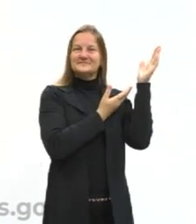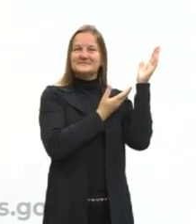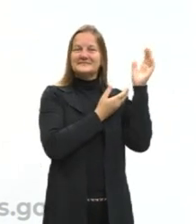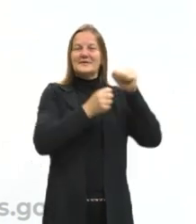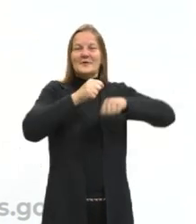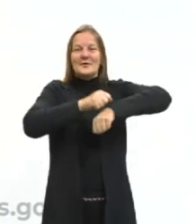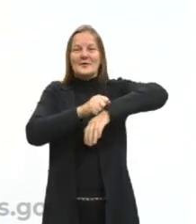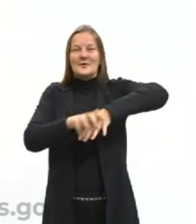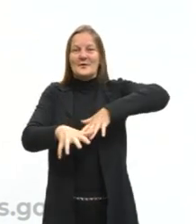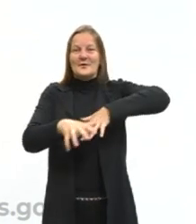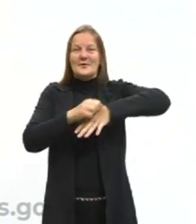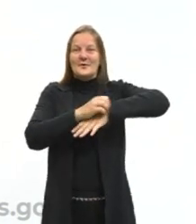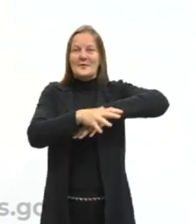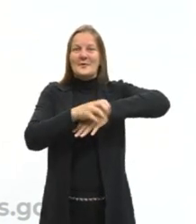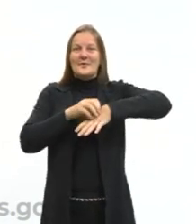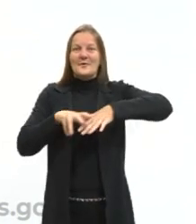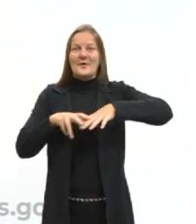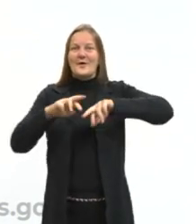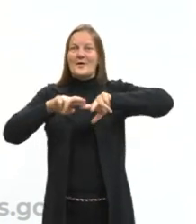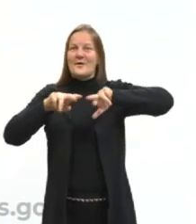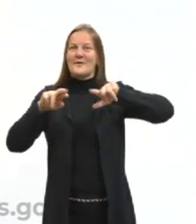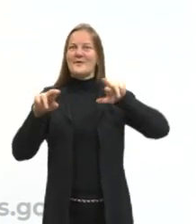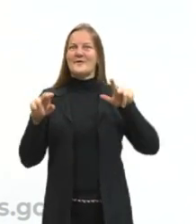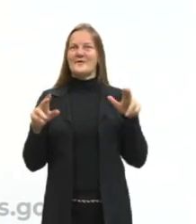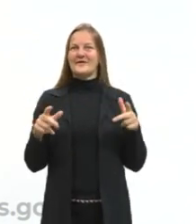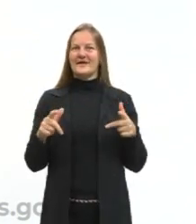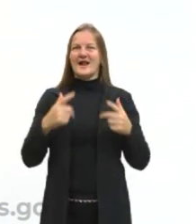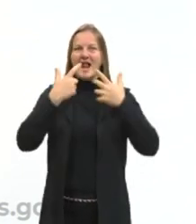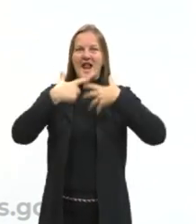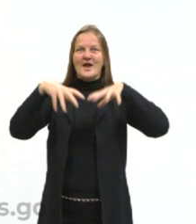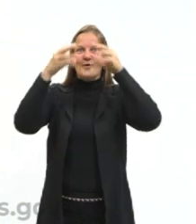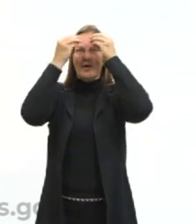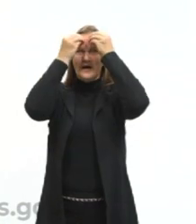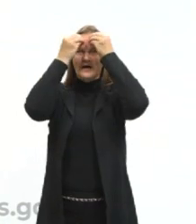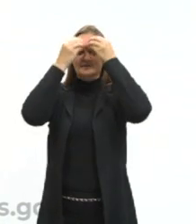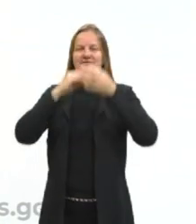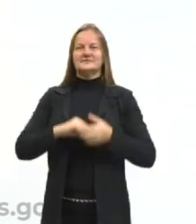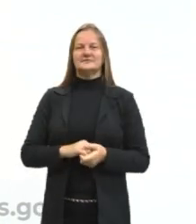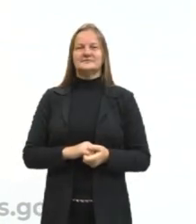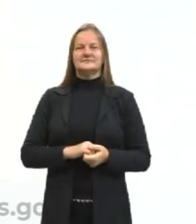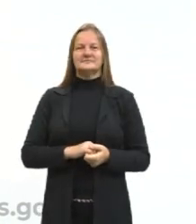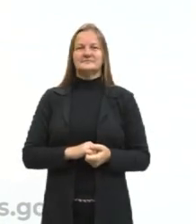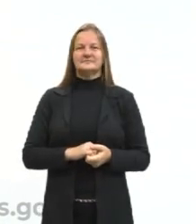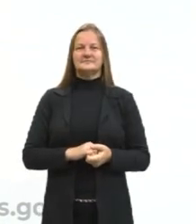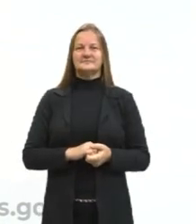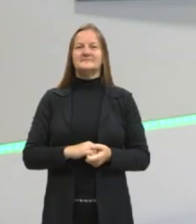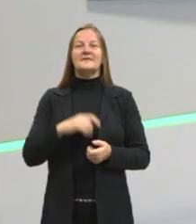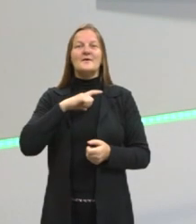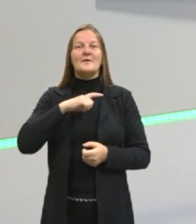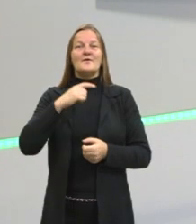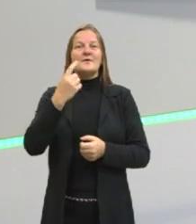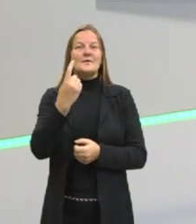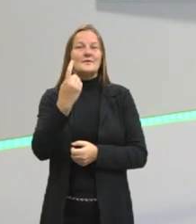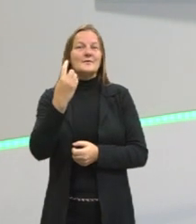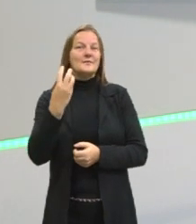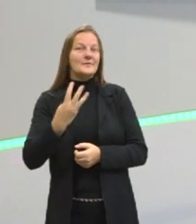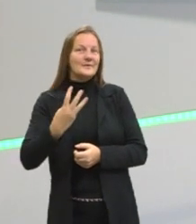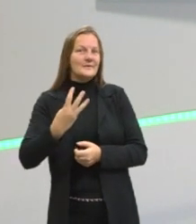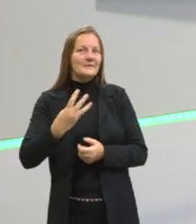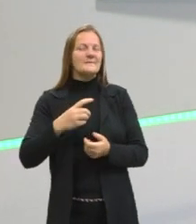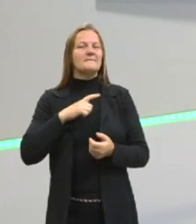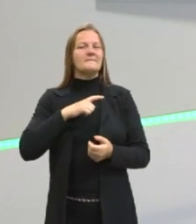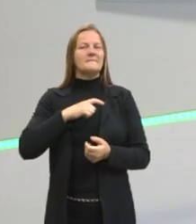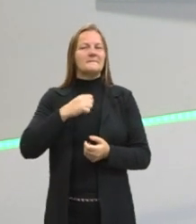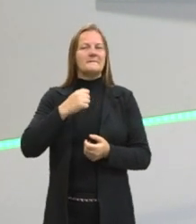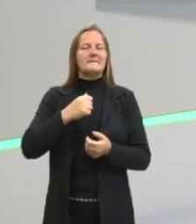linguagem. A gente tem aí três aulas muito especiais sobre figuras de linguagem. A nossa décima terceira aula foi o